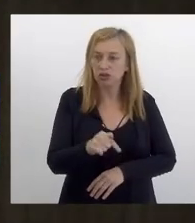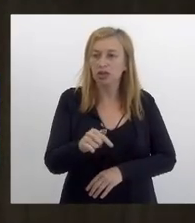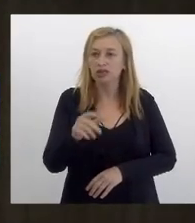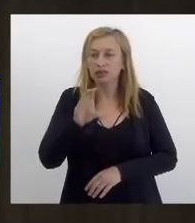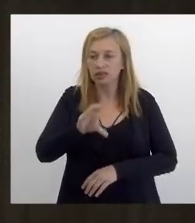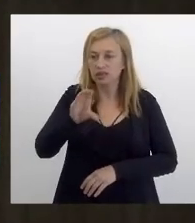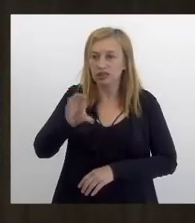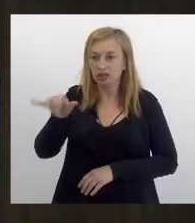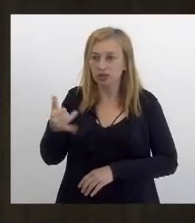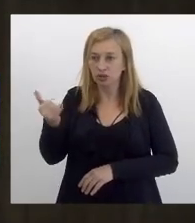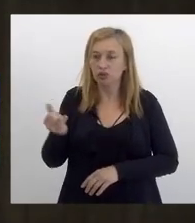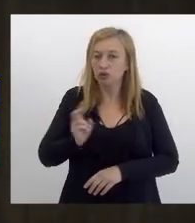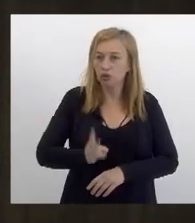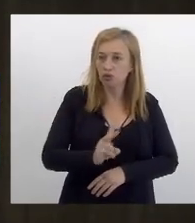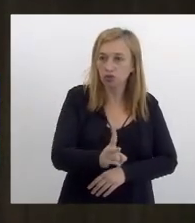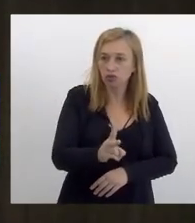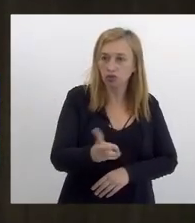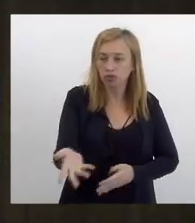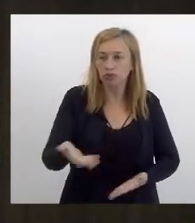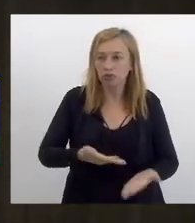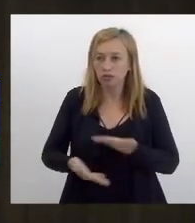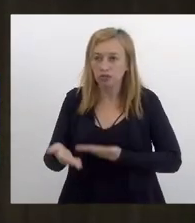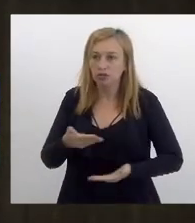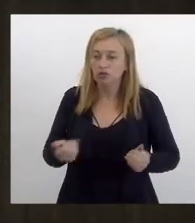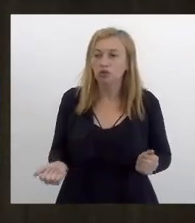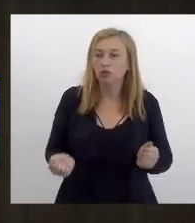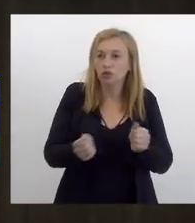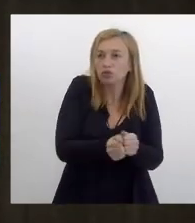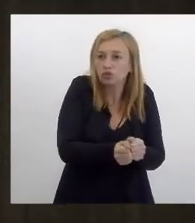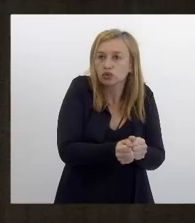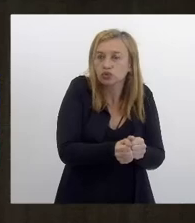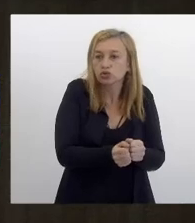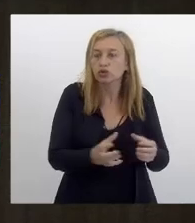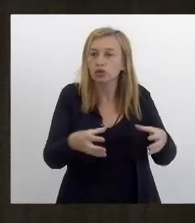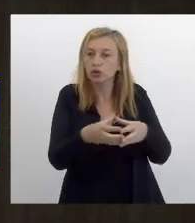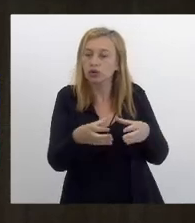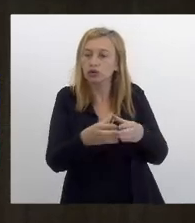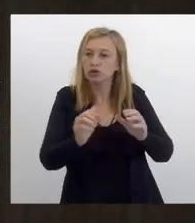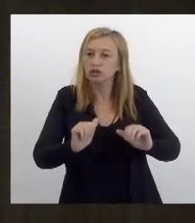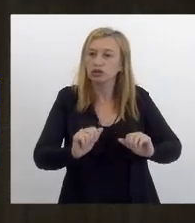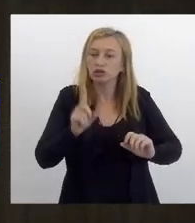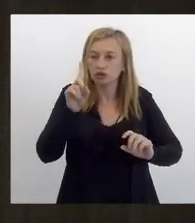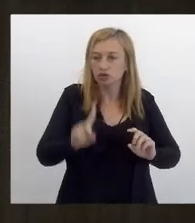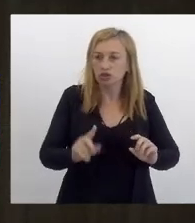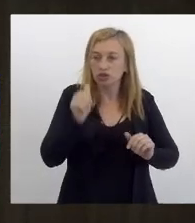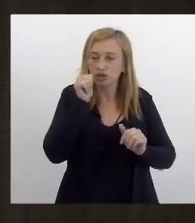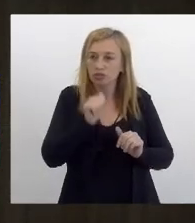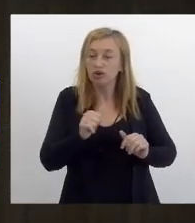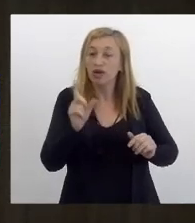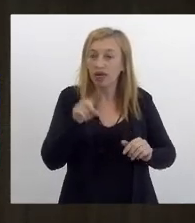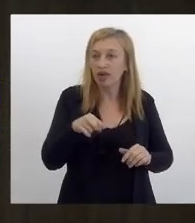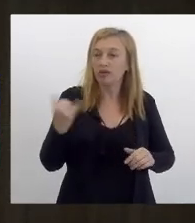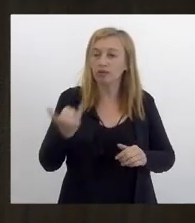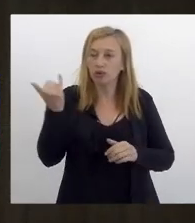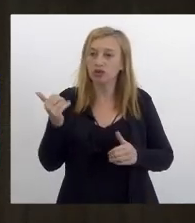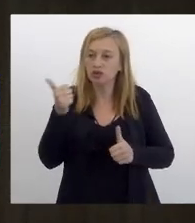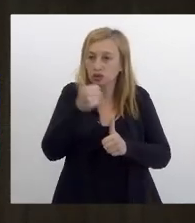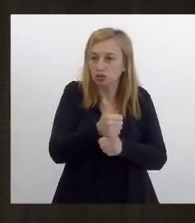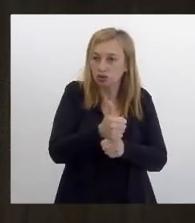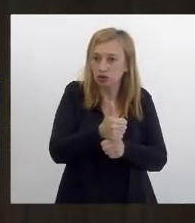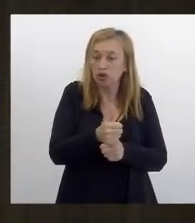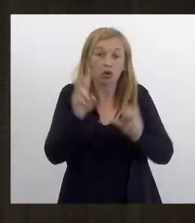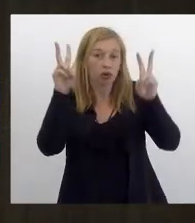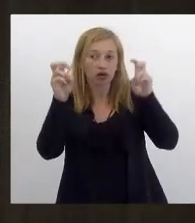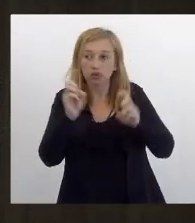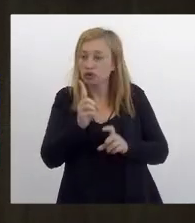CCJ continue participando de forma conjunta com a Comissão de Direito das Mulheres até porque será necessário um substitutivo o